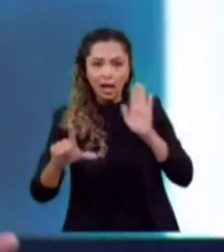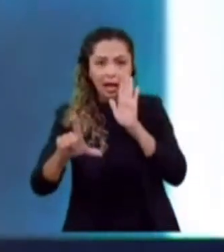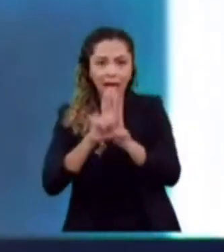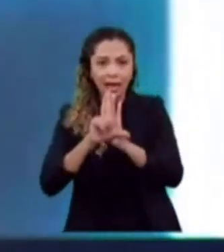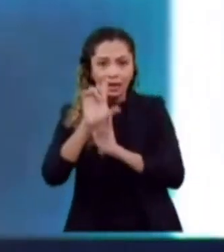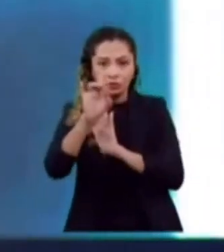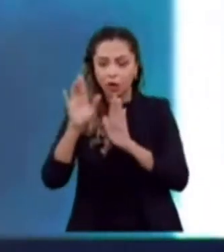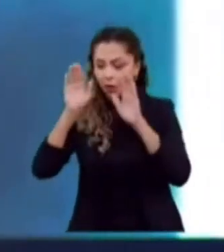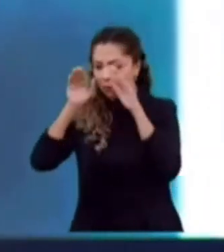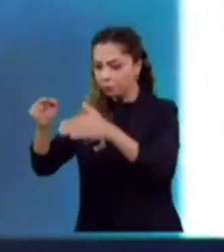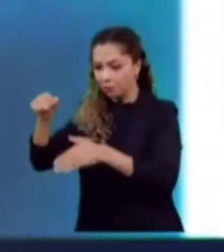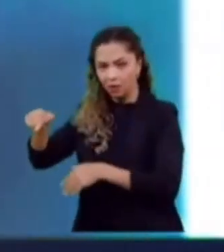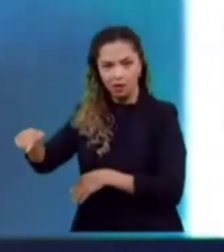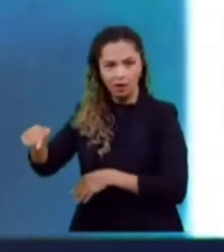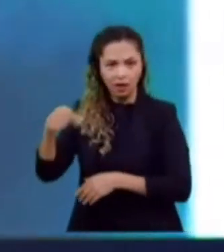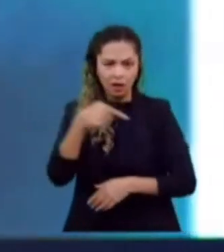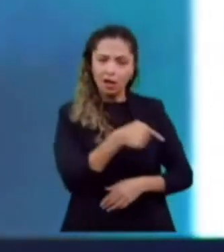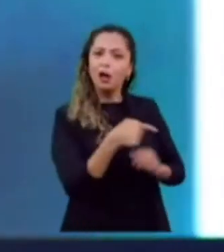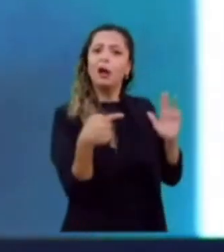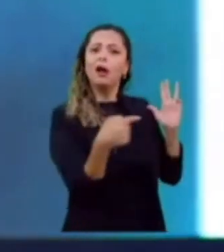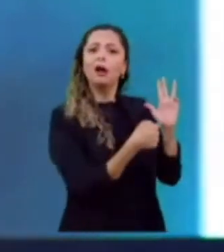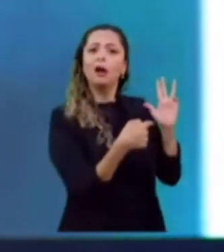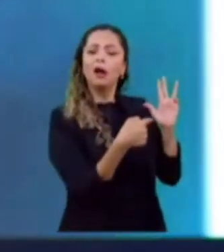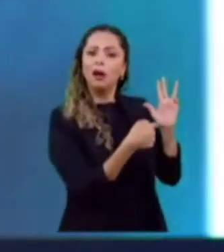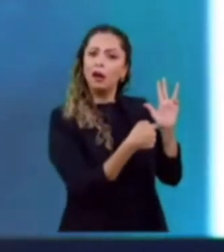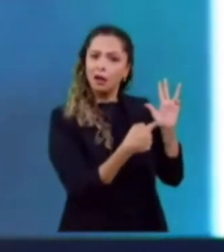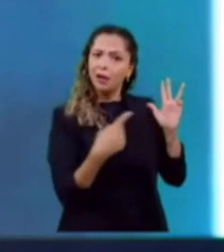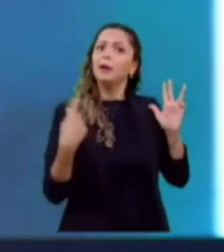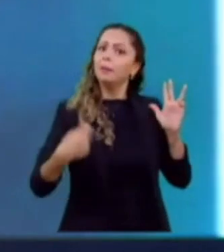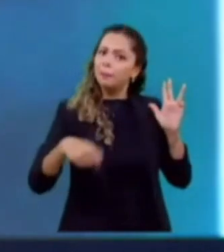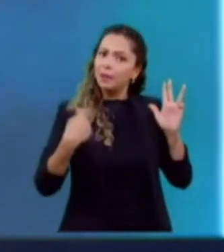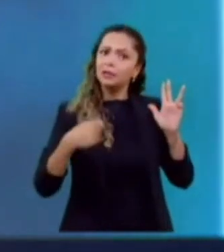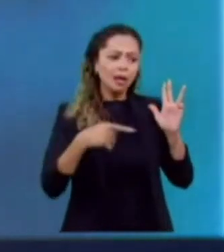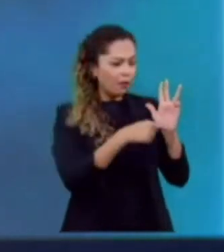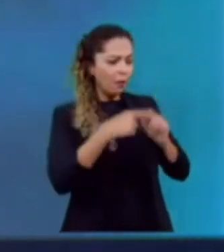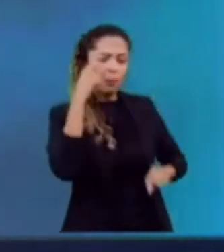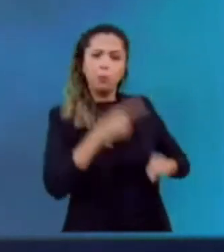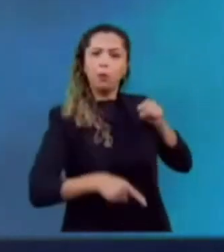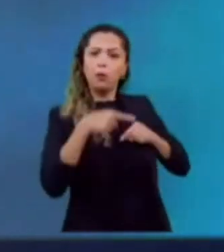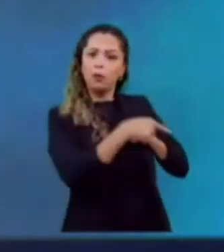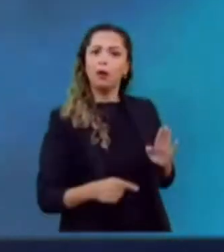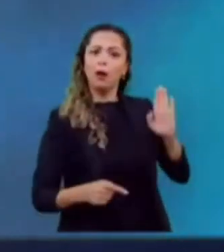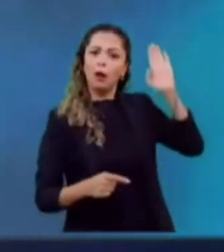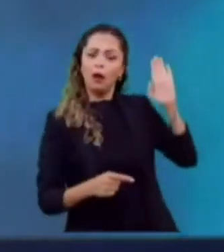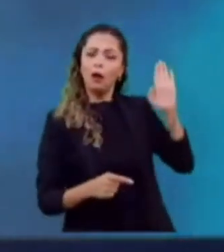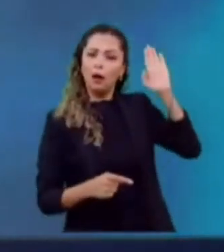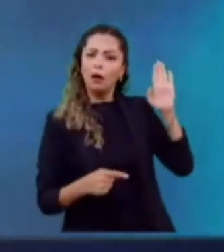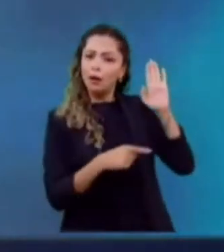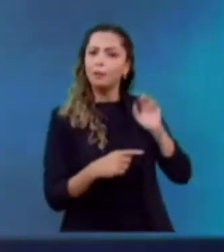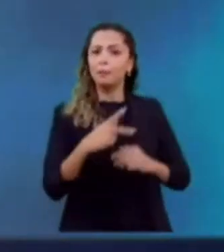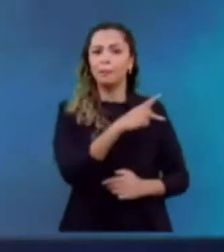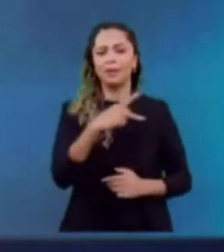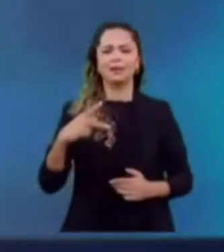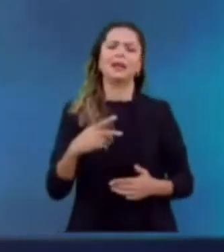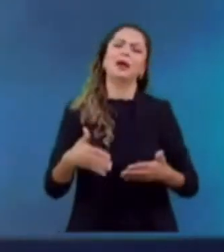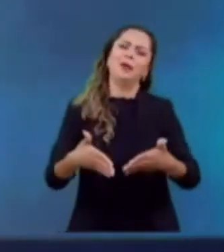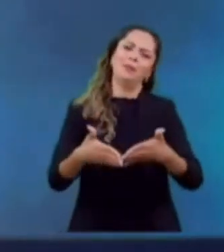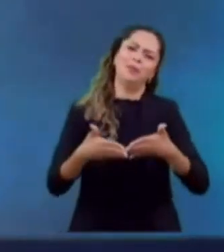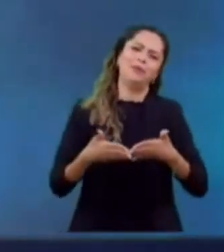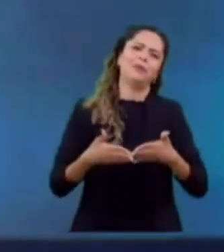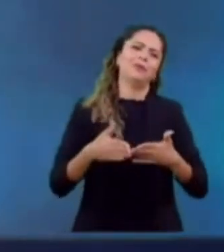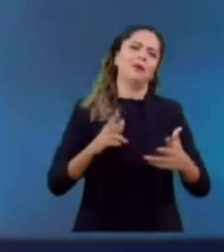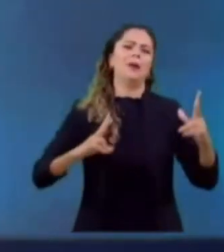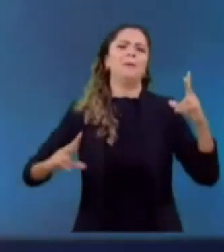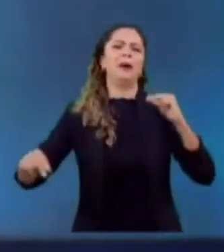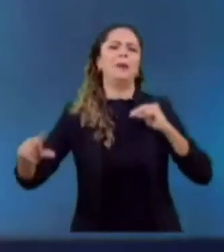estar sendo impedido de ser candidato a presidente da República. Então, nós precisamos parar de demagogia, de falácias,